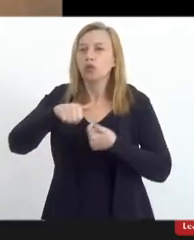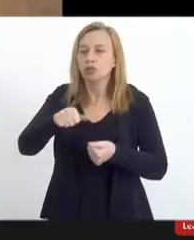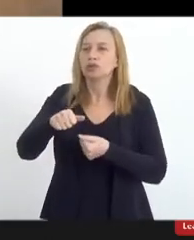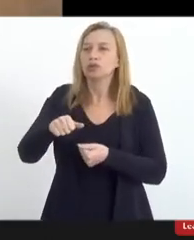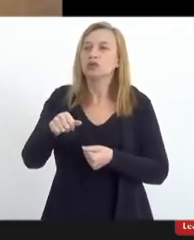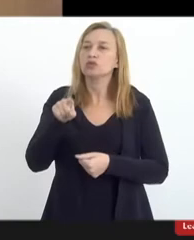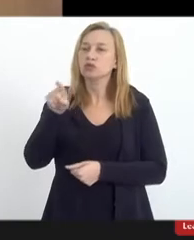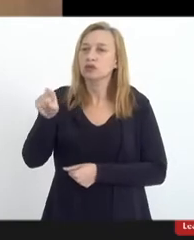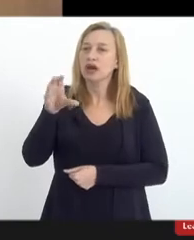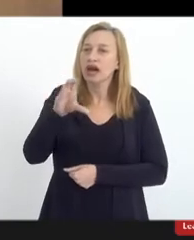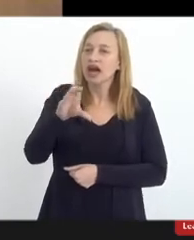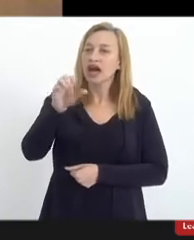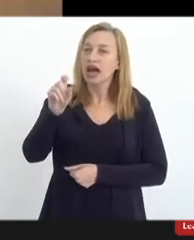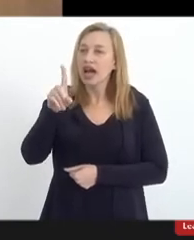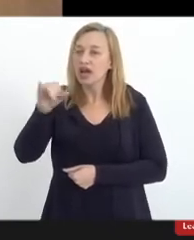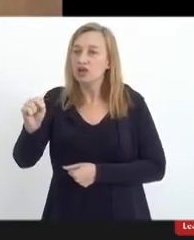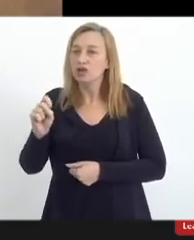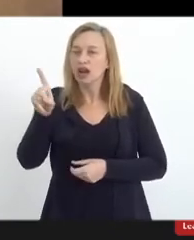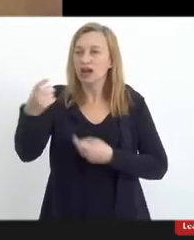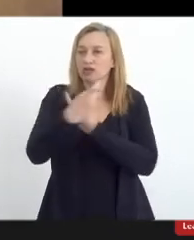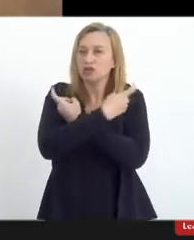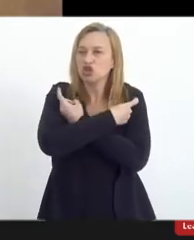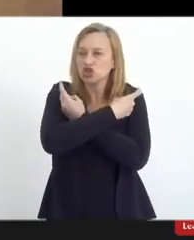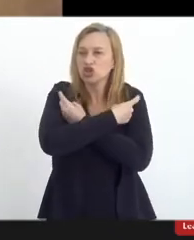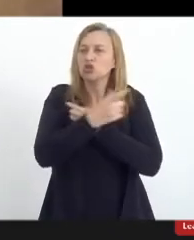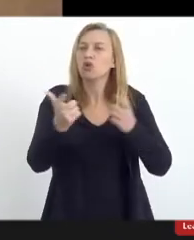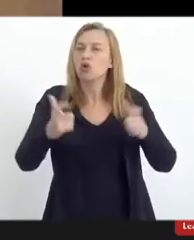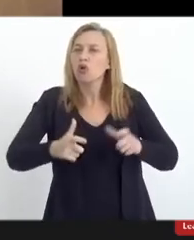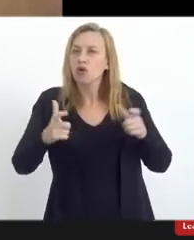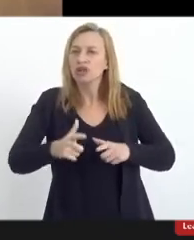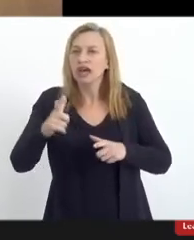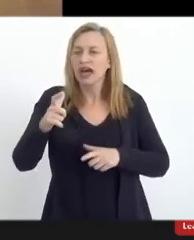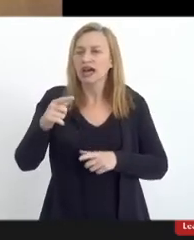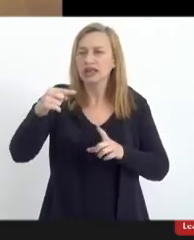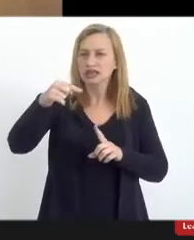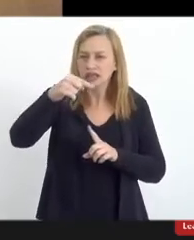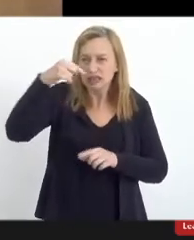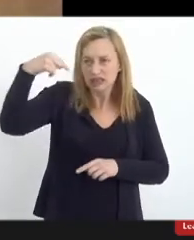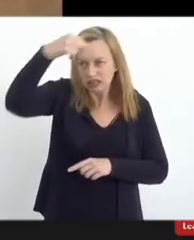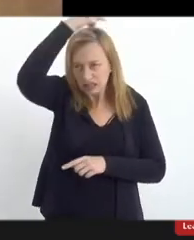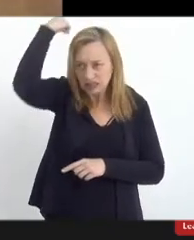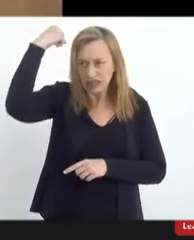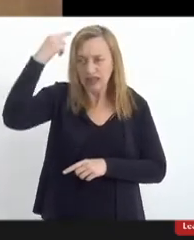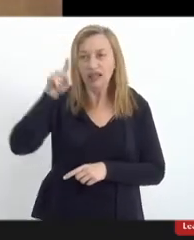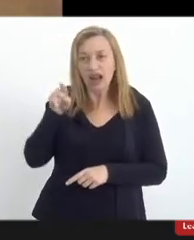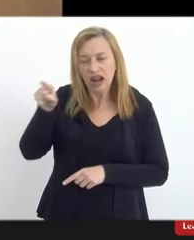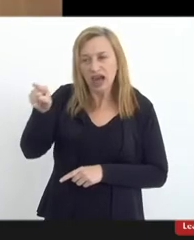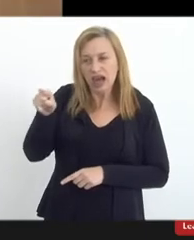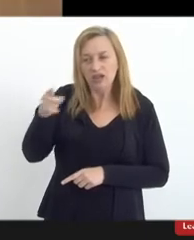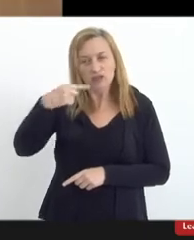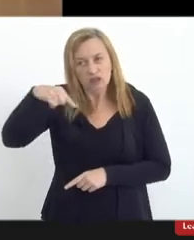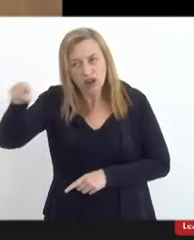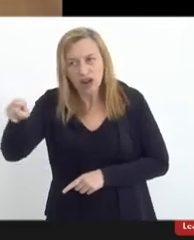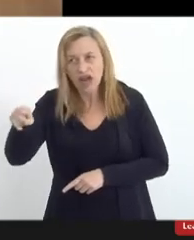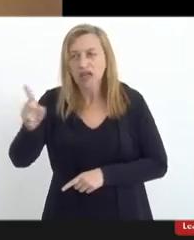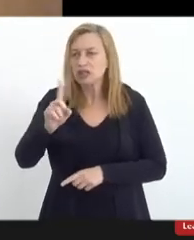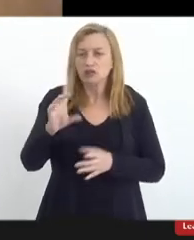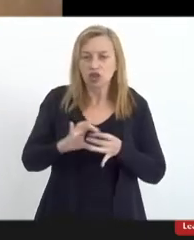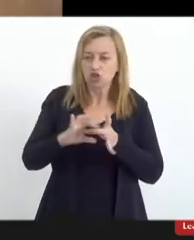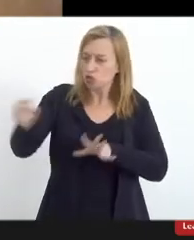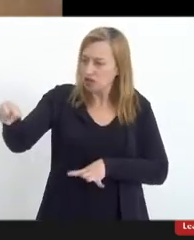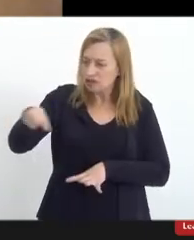Cairo, no Egito, onde, inclusive, sua santidade, foi lá. Foi lá para... Não deixou que ele